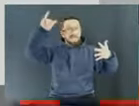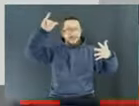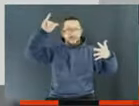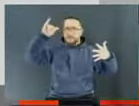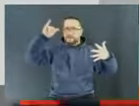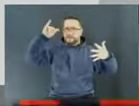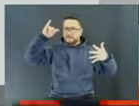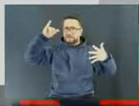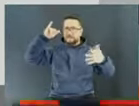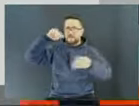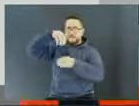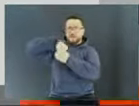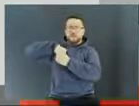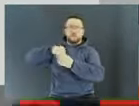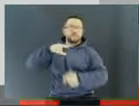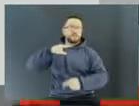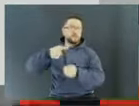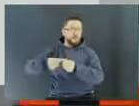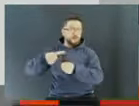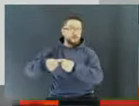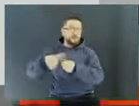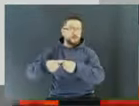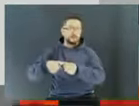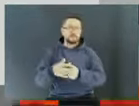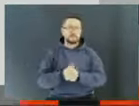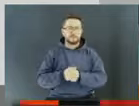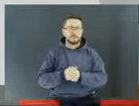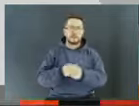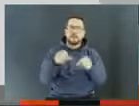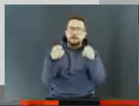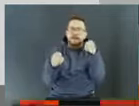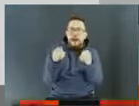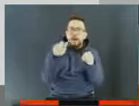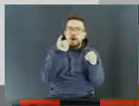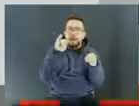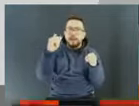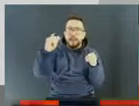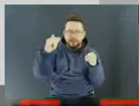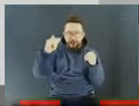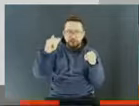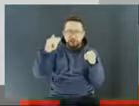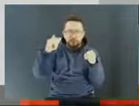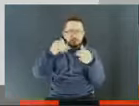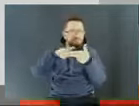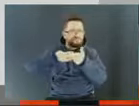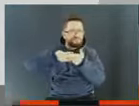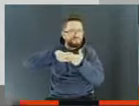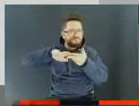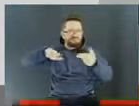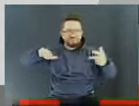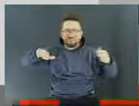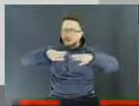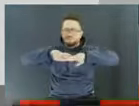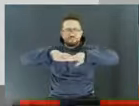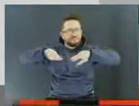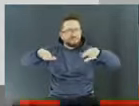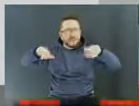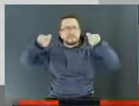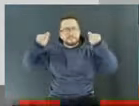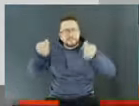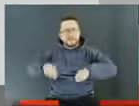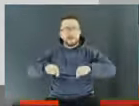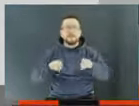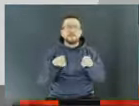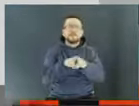poderão ser introduzidos, bikes elétricas, carrinhos elétricos e outros meios de transporte sustentáveis, bem como os próprios pedestres,